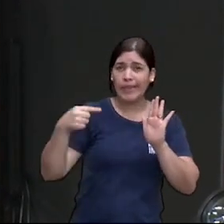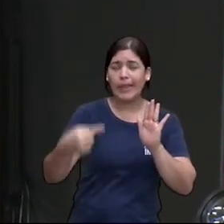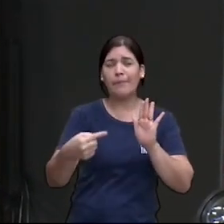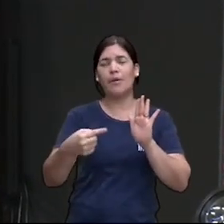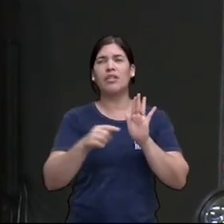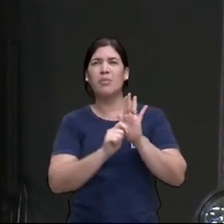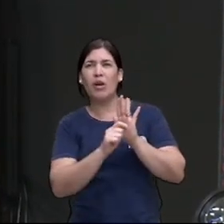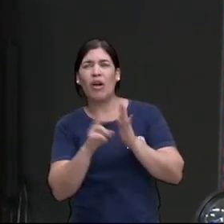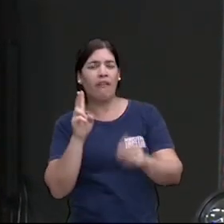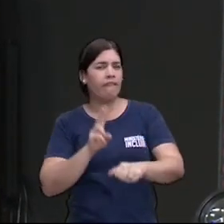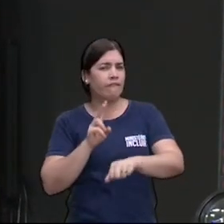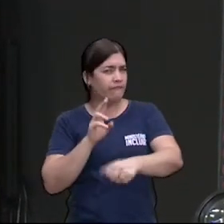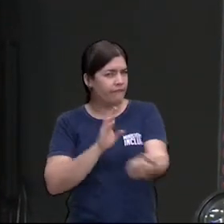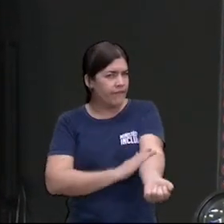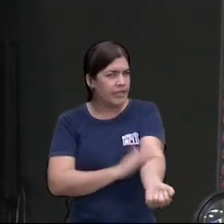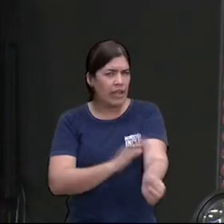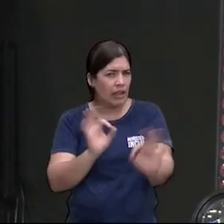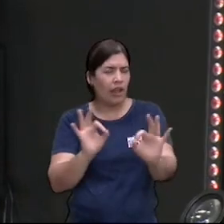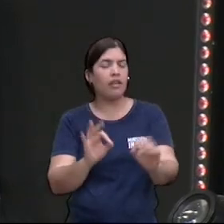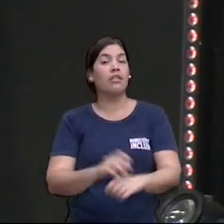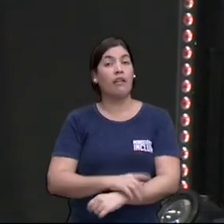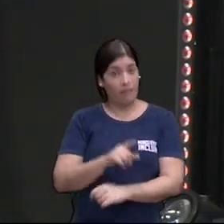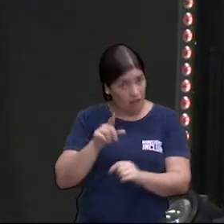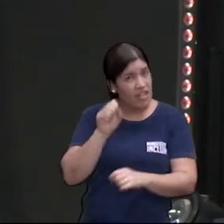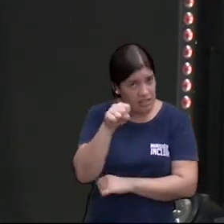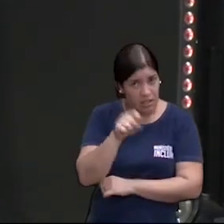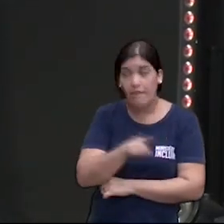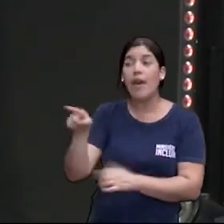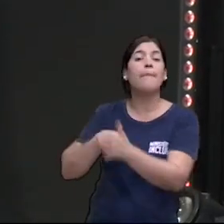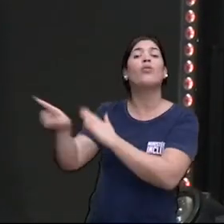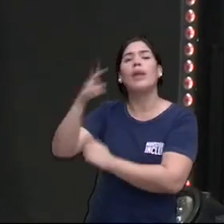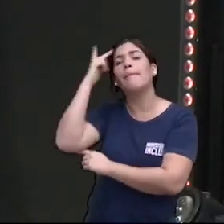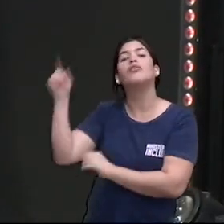a maconha não vicia, não vicia, vai lá perguntar para quem era viciado,